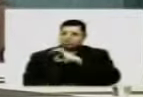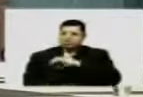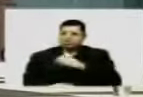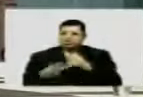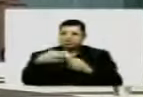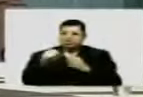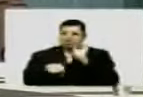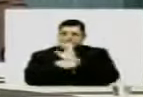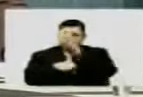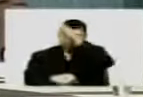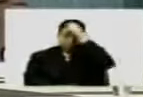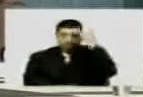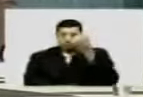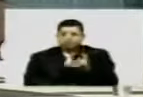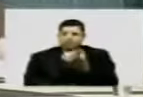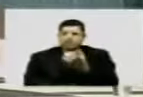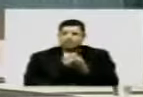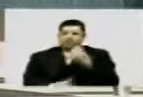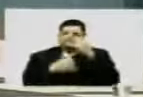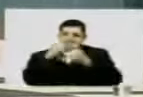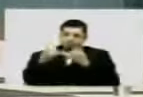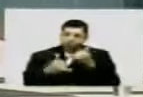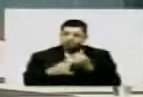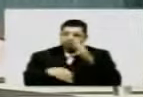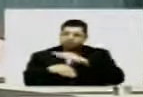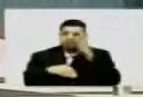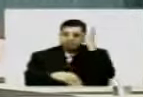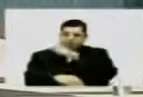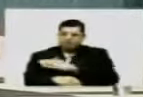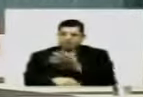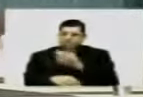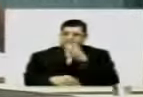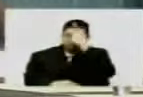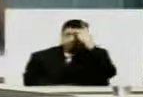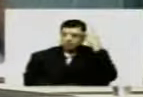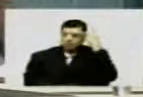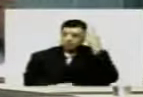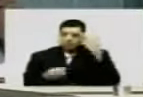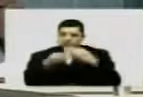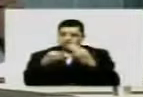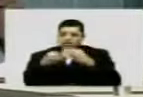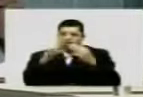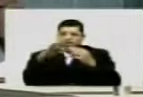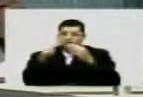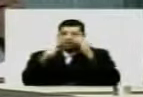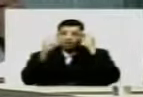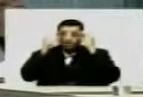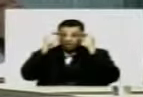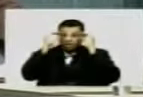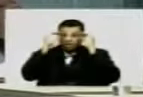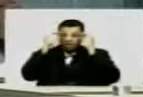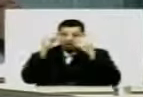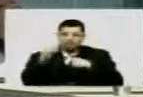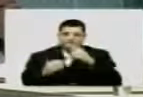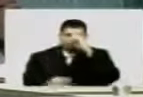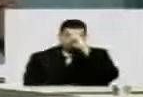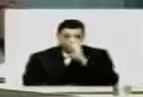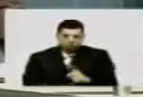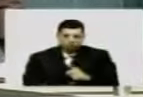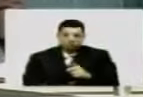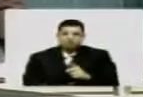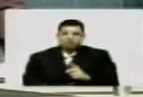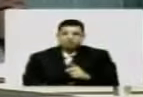público do Estado do Amazonas, e uma brincadeira de mau gosto com a população do município de Tabatinga. E eu exijo